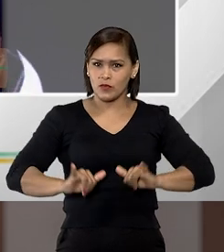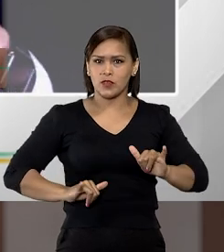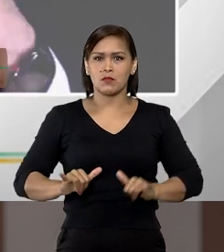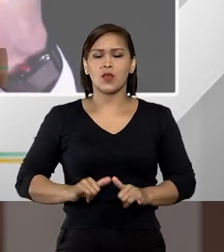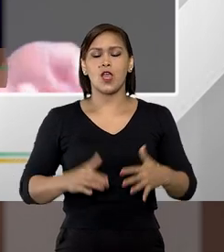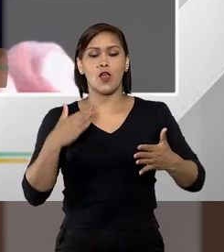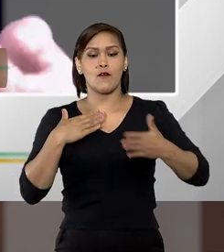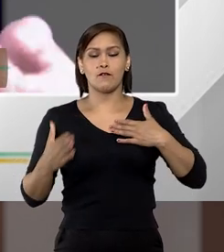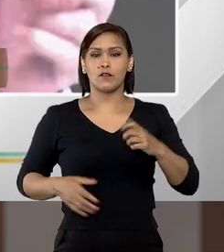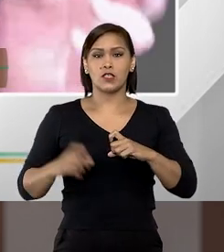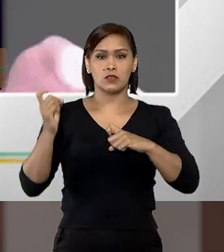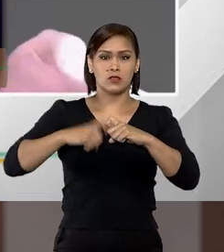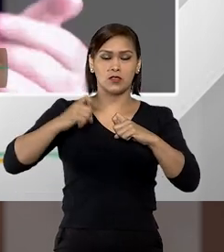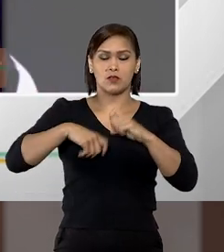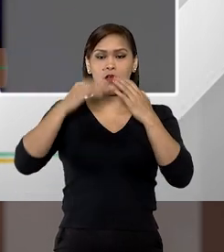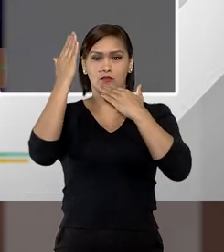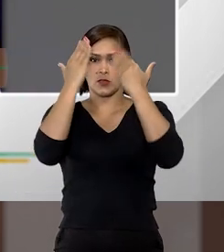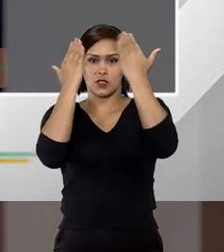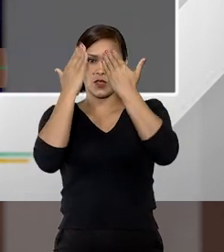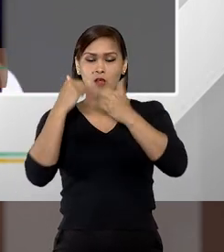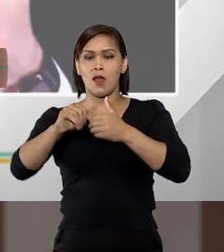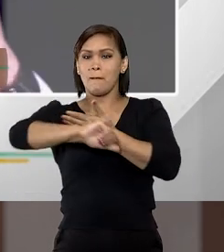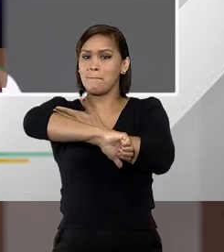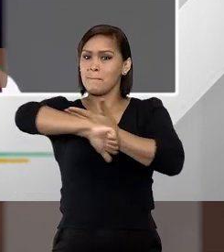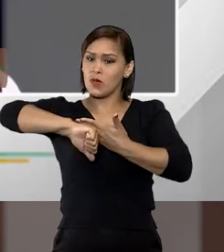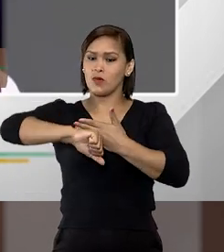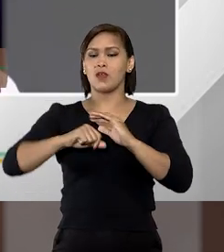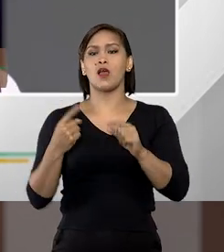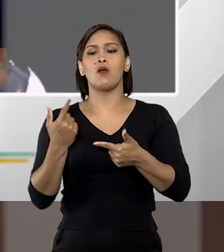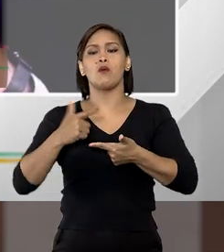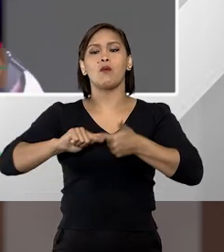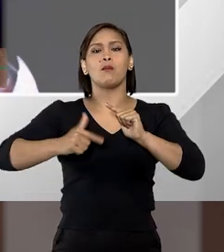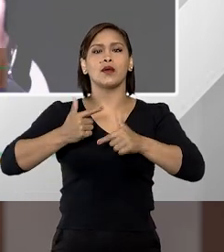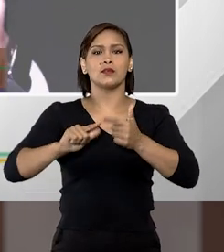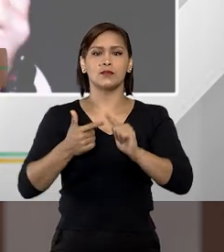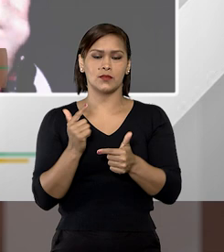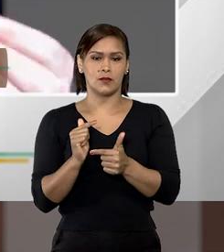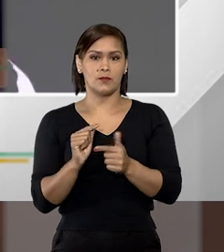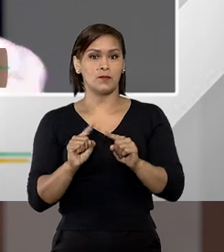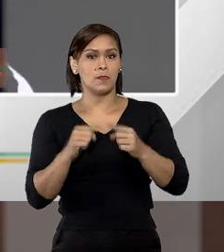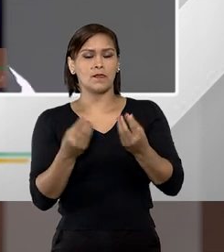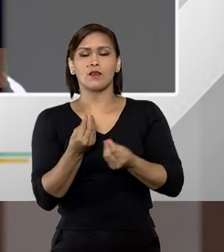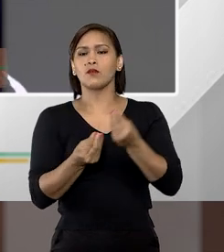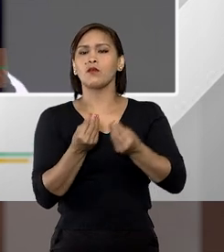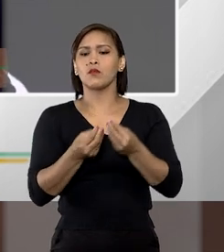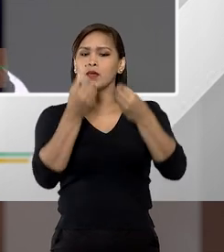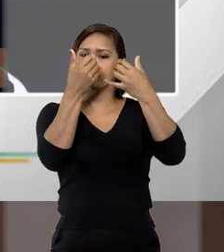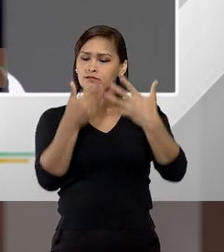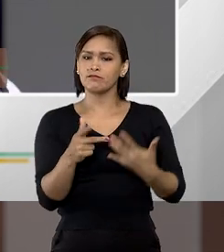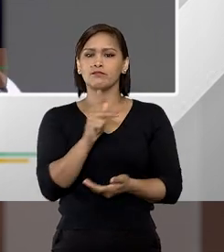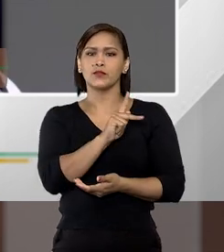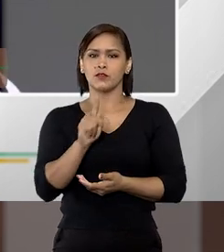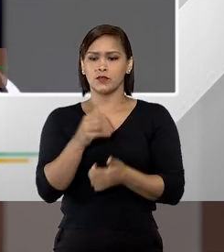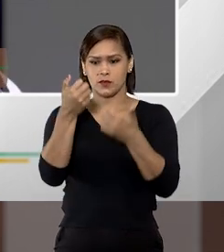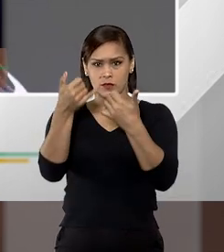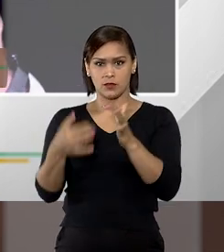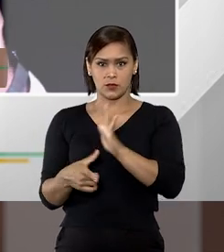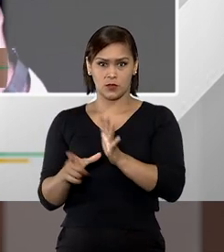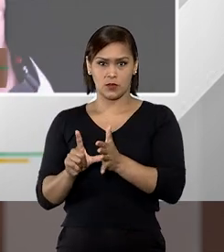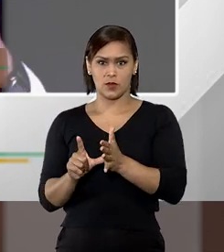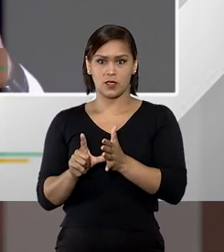físico, sexual, psicológico, dano moral ou patrimonial. Então, como bem colocou a professora Alice,